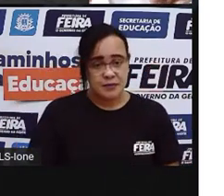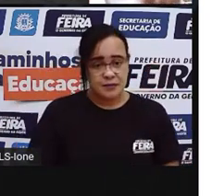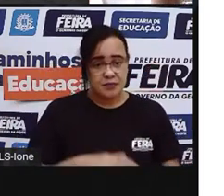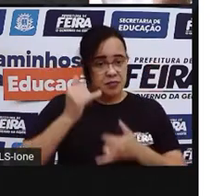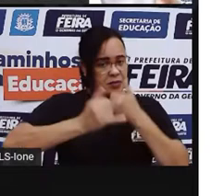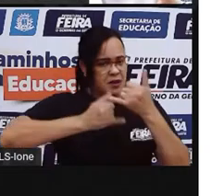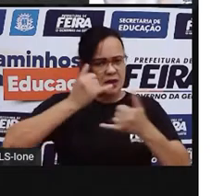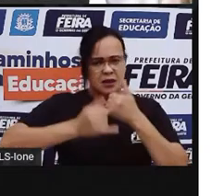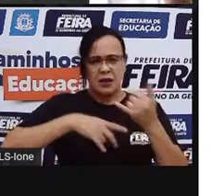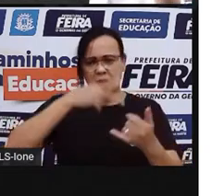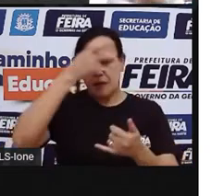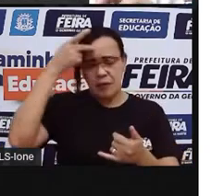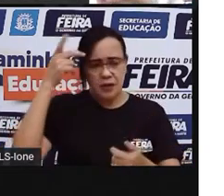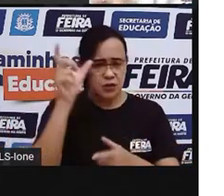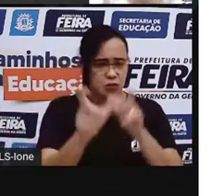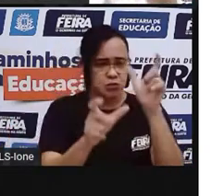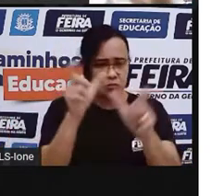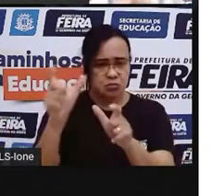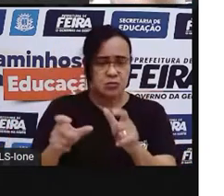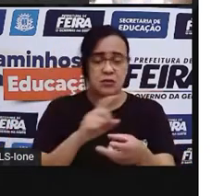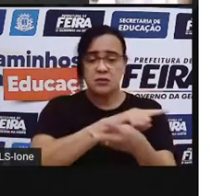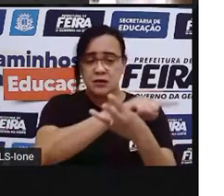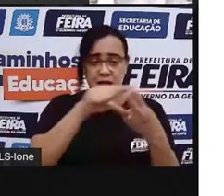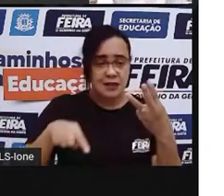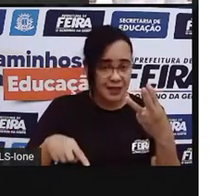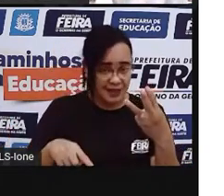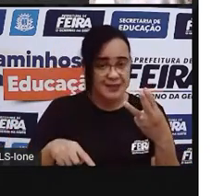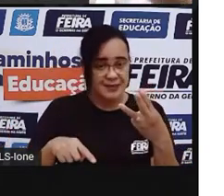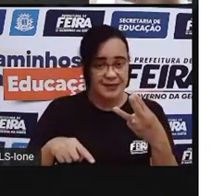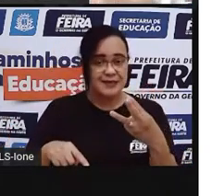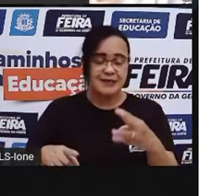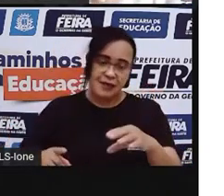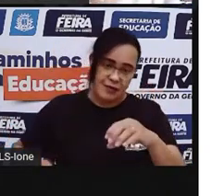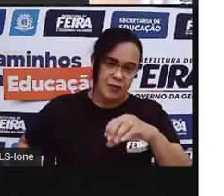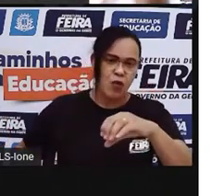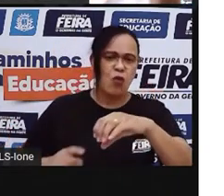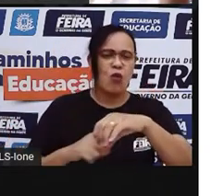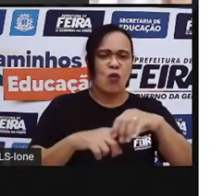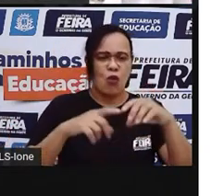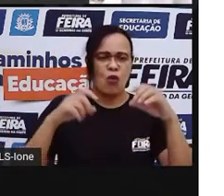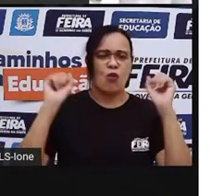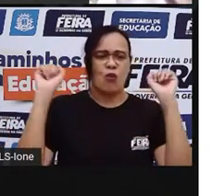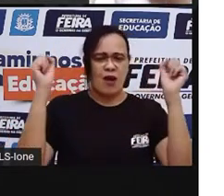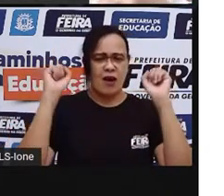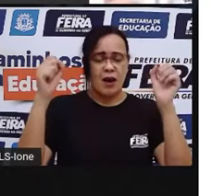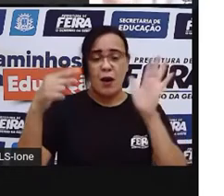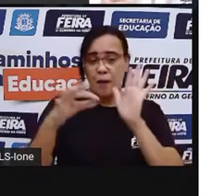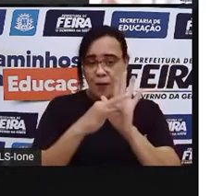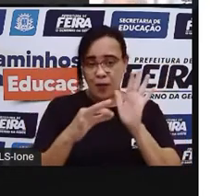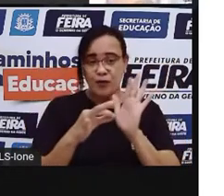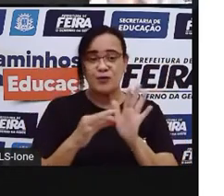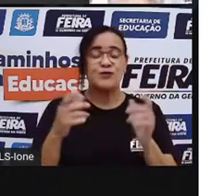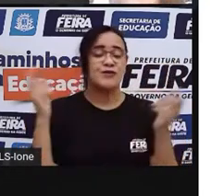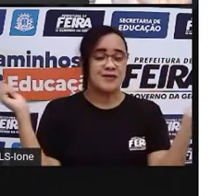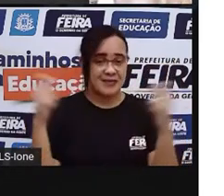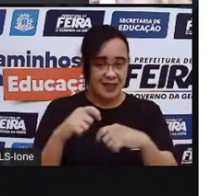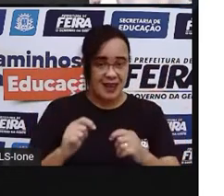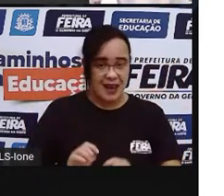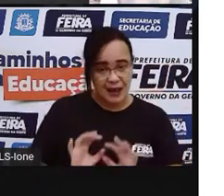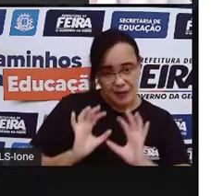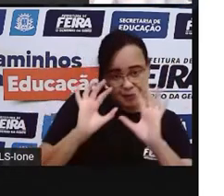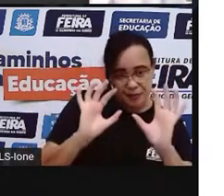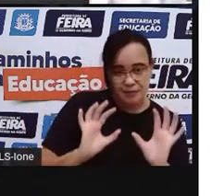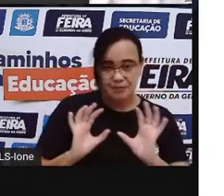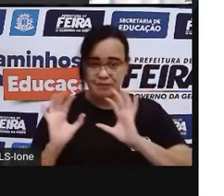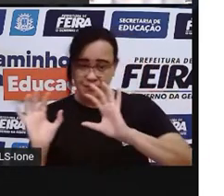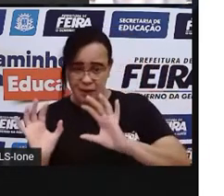pessoas por vez. O objetivo é marcar gol. Quem faz gol ganha um ponto e quem defende, defende também.